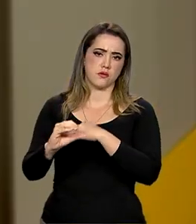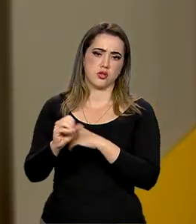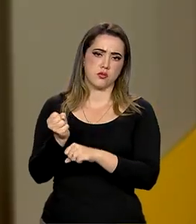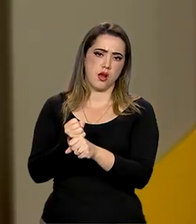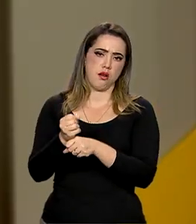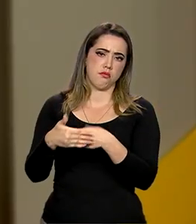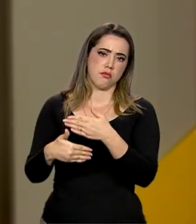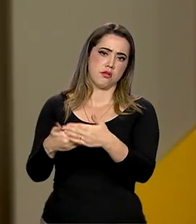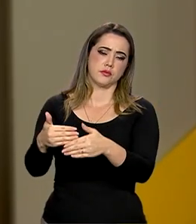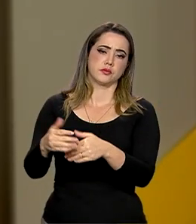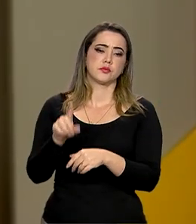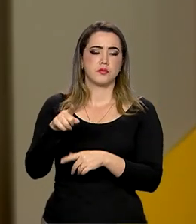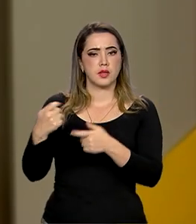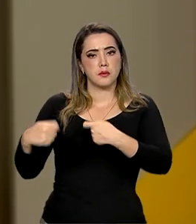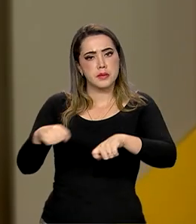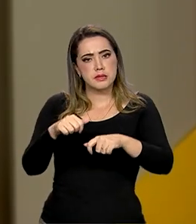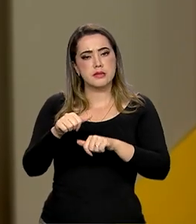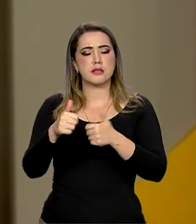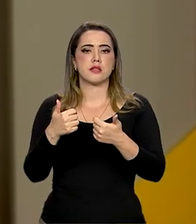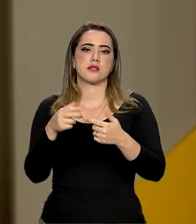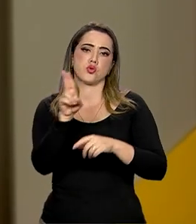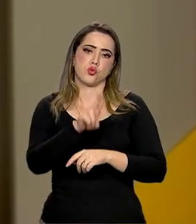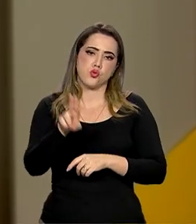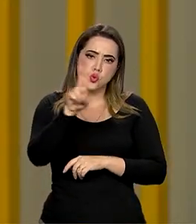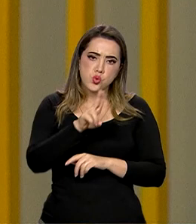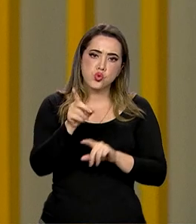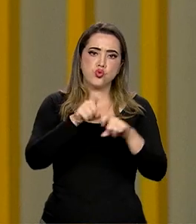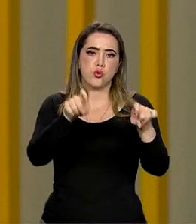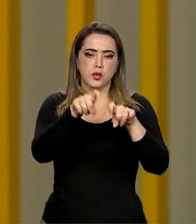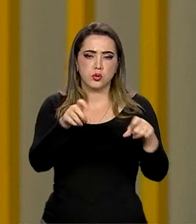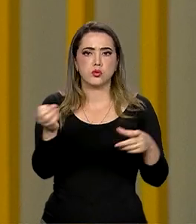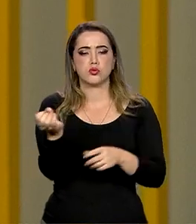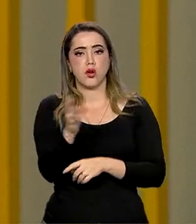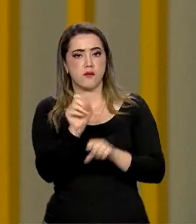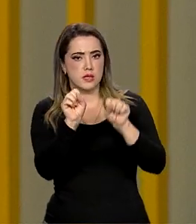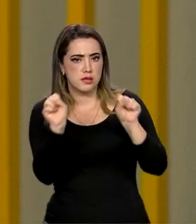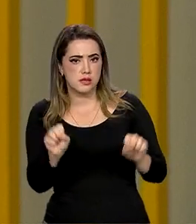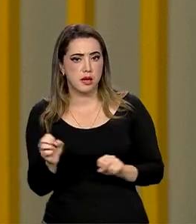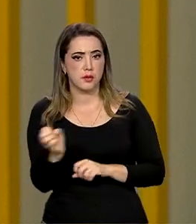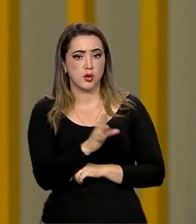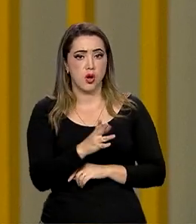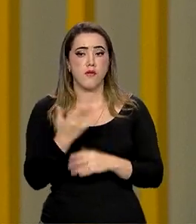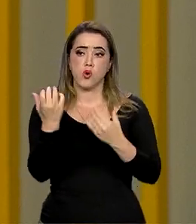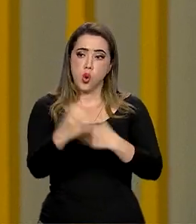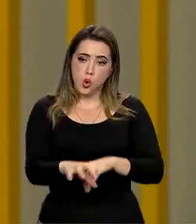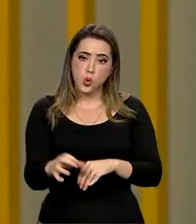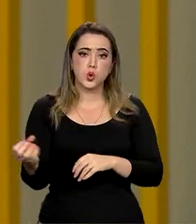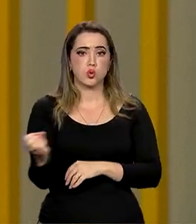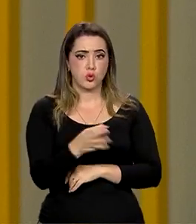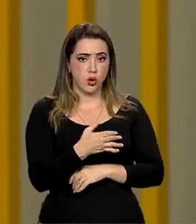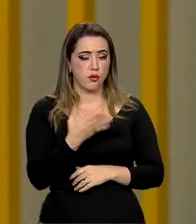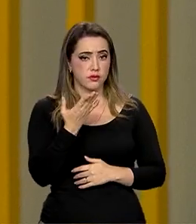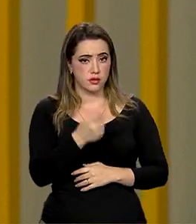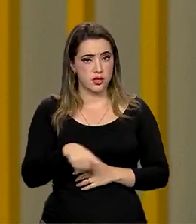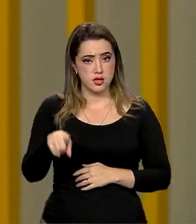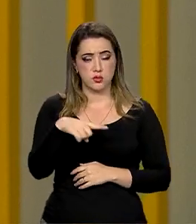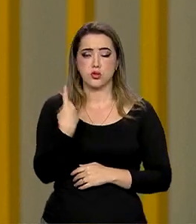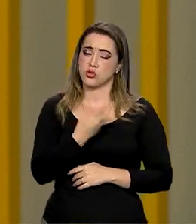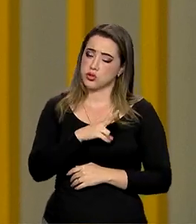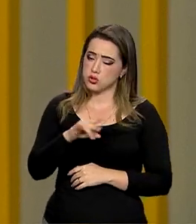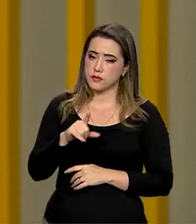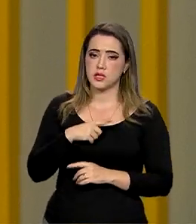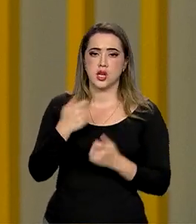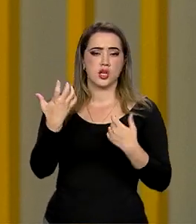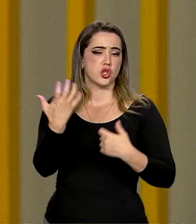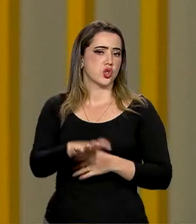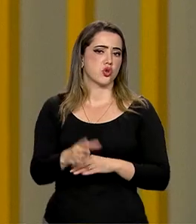anos, passa por automação, passa por capacitação, passa por ingresso de novos servidores. Isso está sendo feito. Nós não queremos ter mais